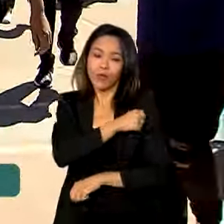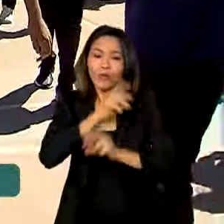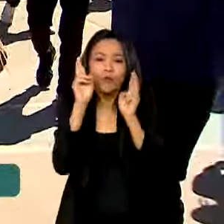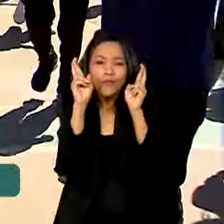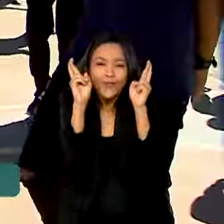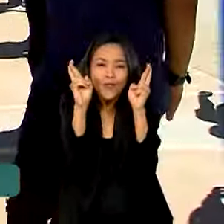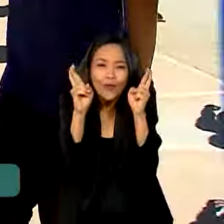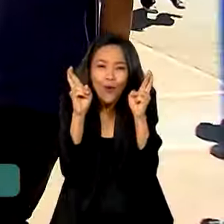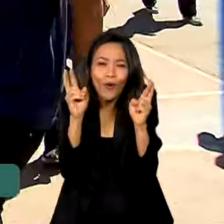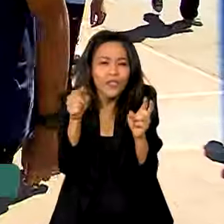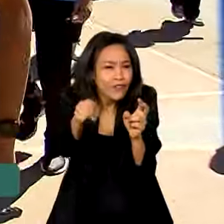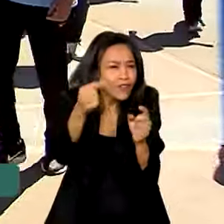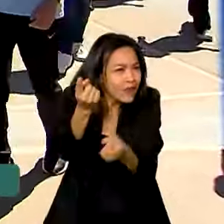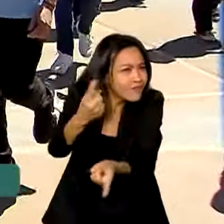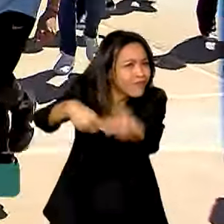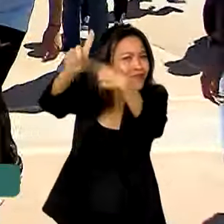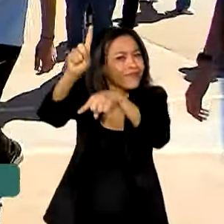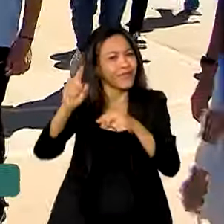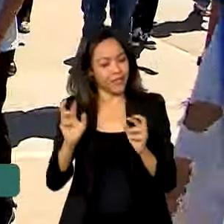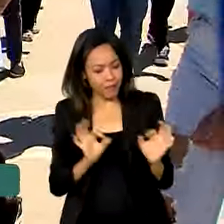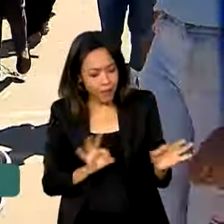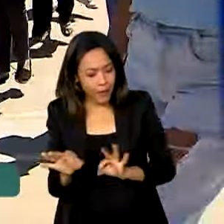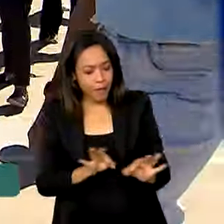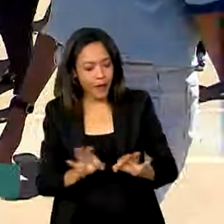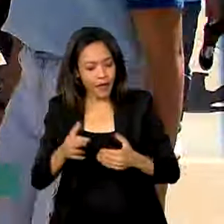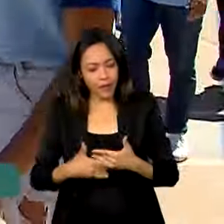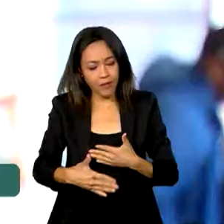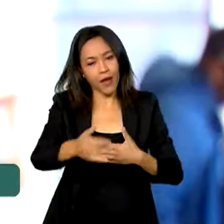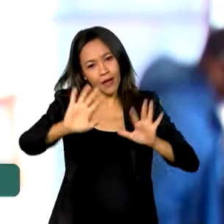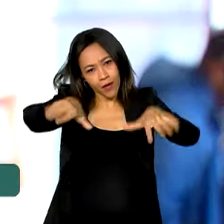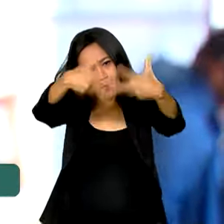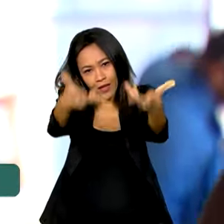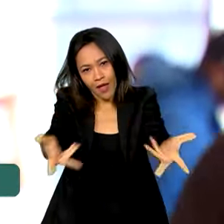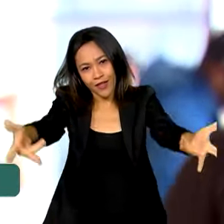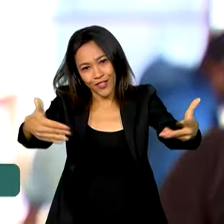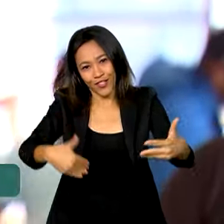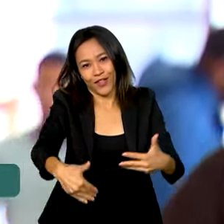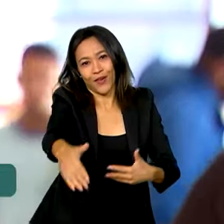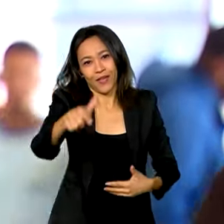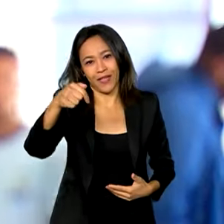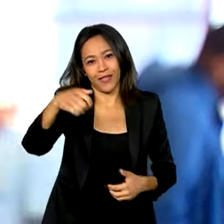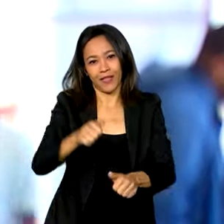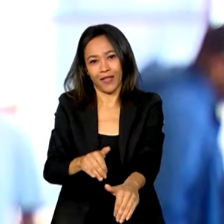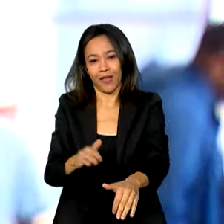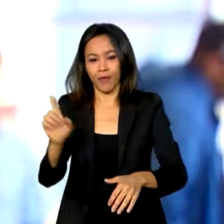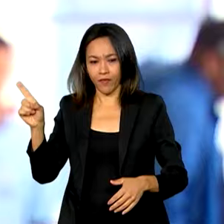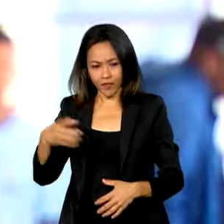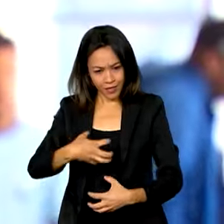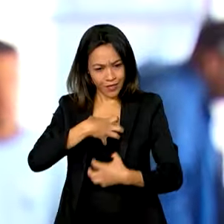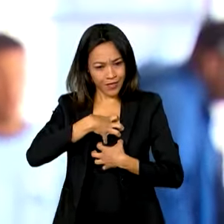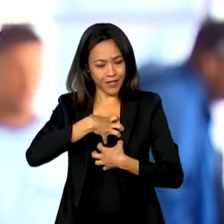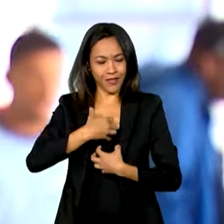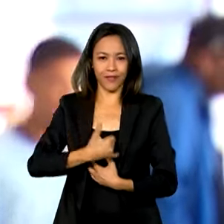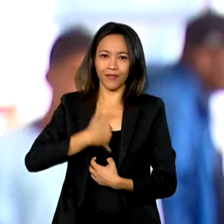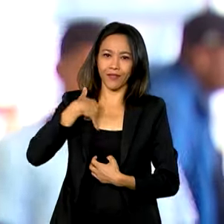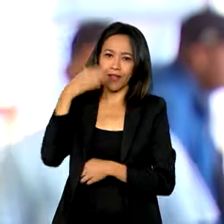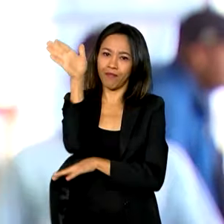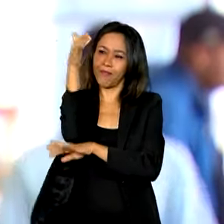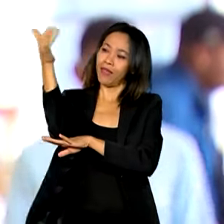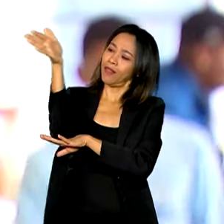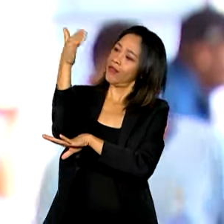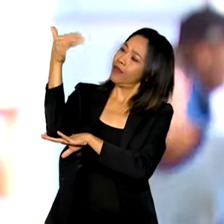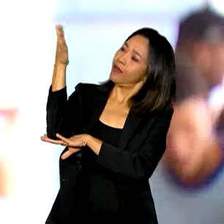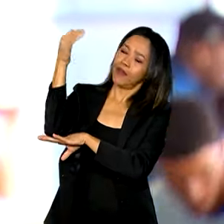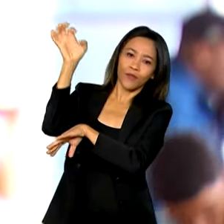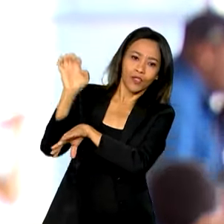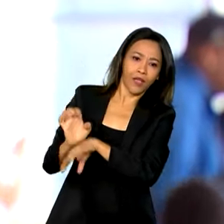que dê tudo certo, se preparando para a grande homenagem. Você sente um pouco de peso por carregar as bandeiras do estado, né? Porque você está recarregando